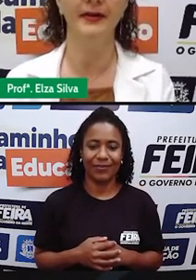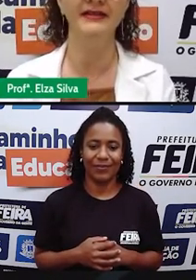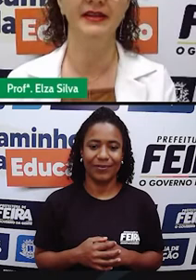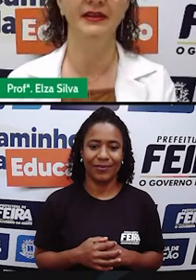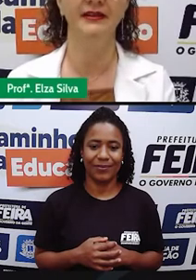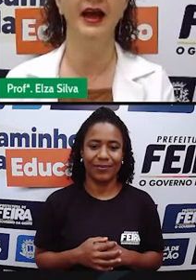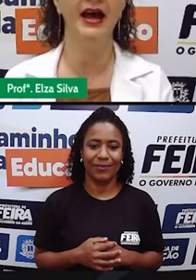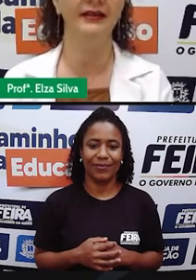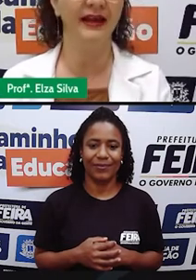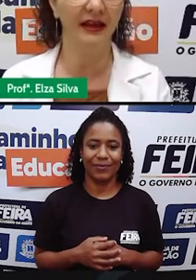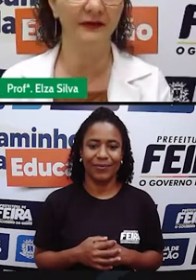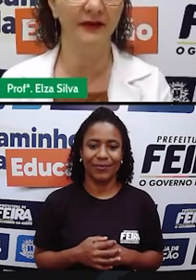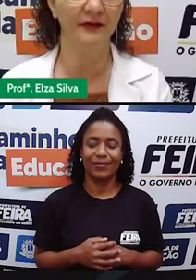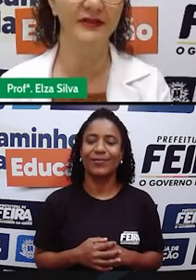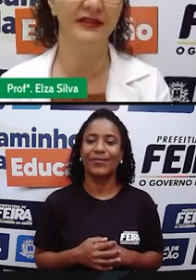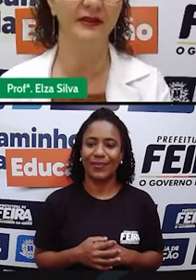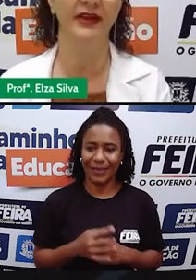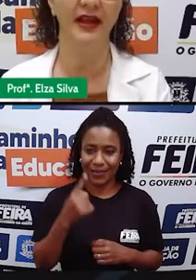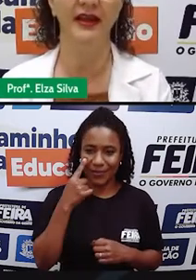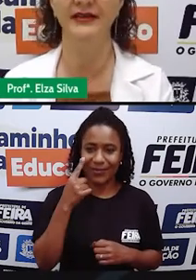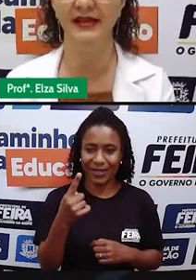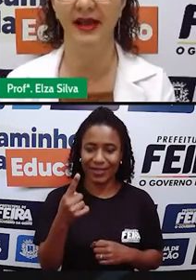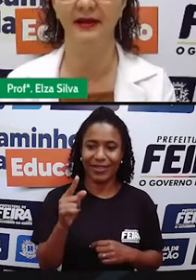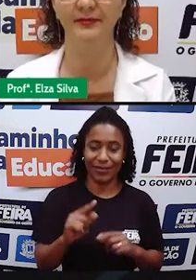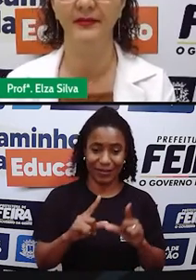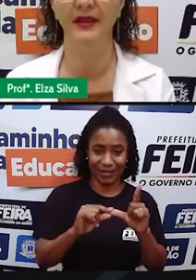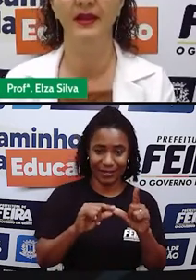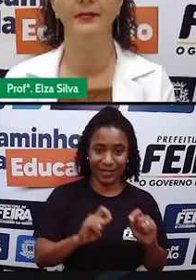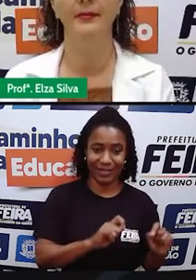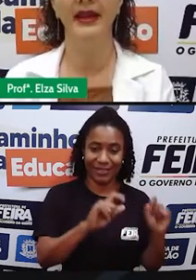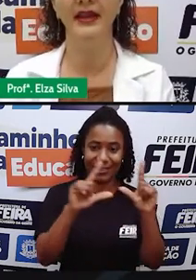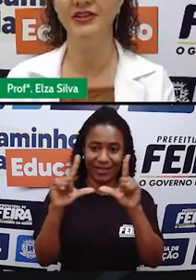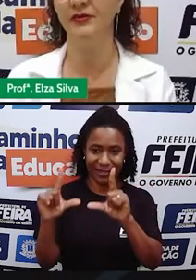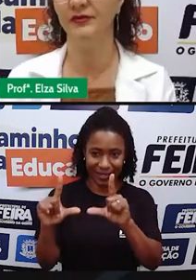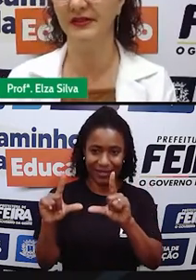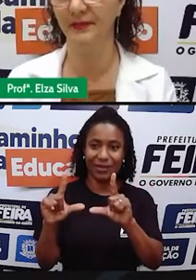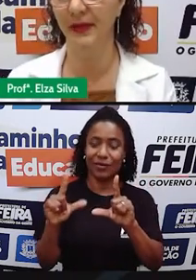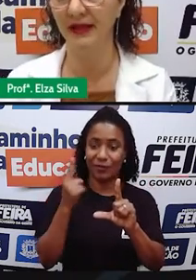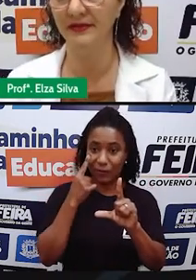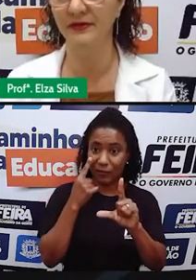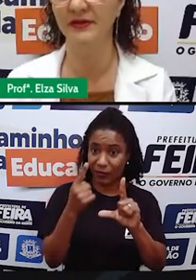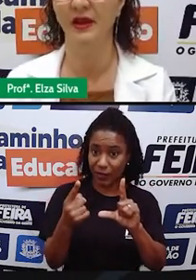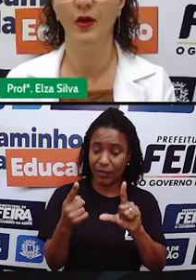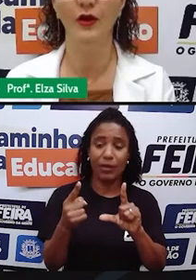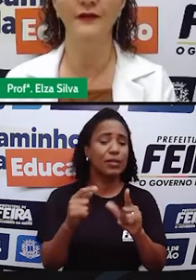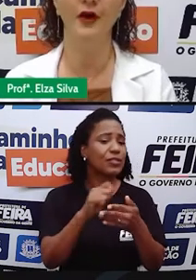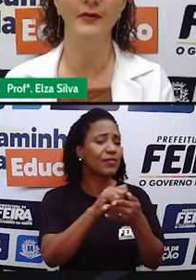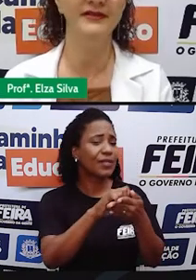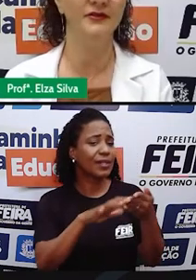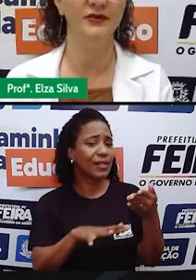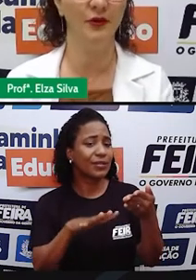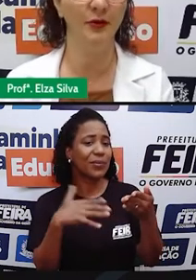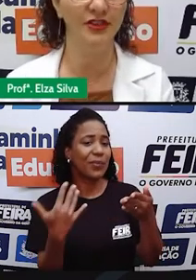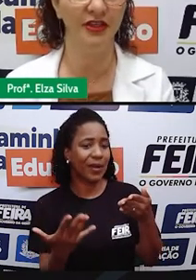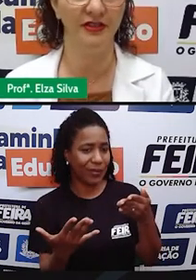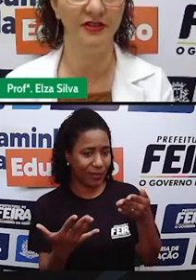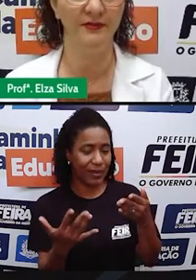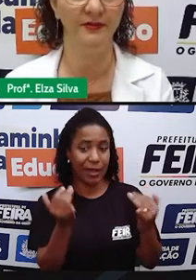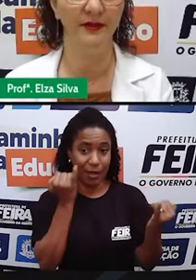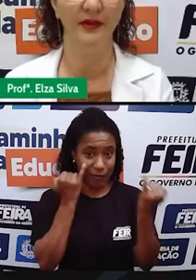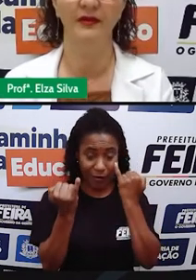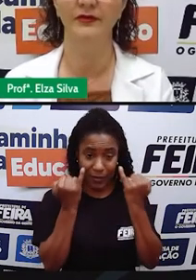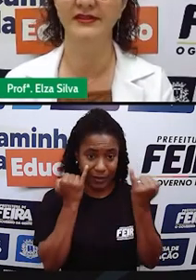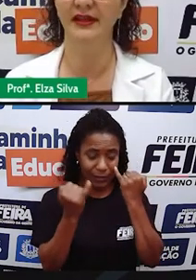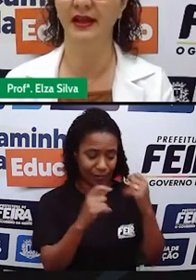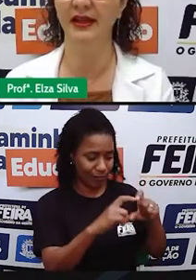tela te apresenta a tarefa que você deverá realizar. Preencha os espaços com informações sobre o ticket.